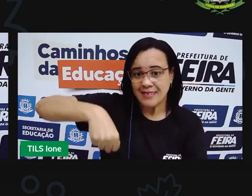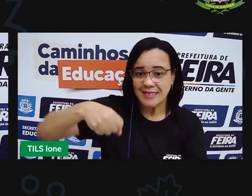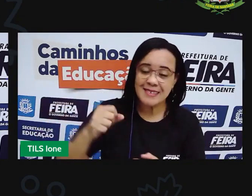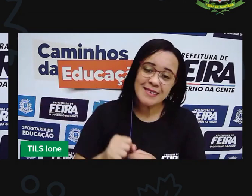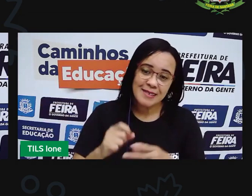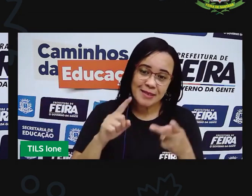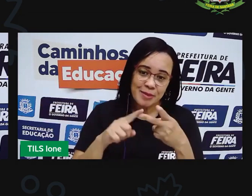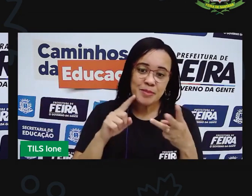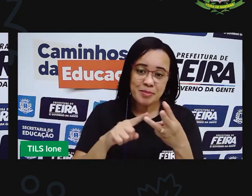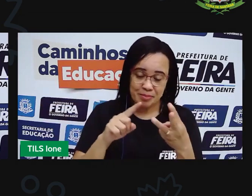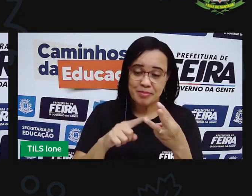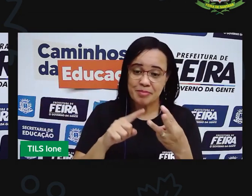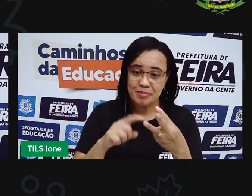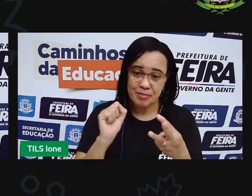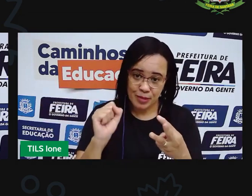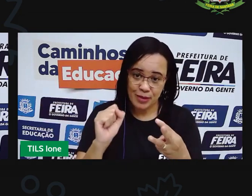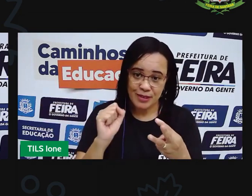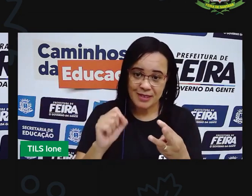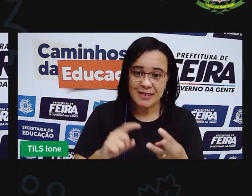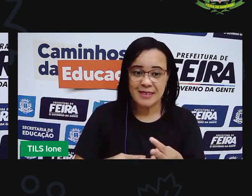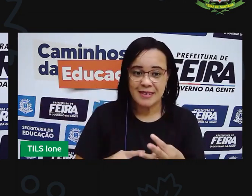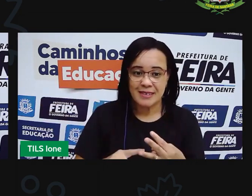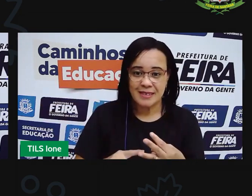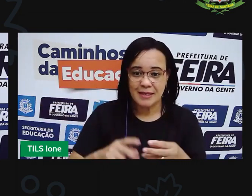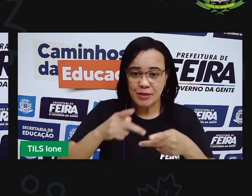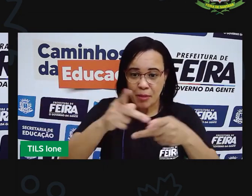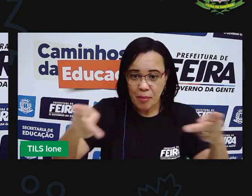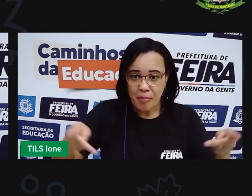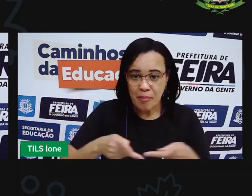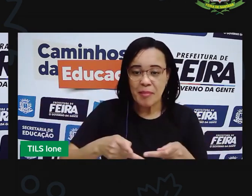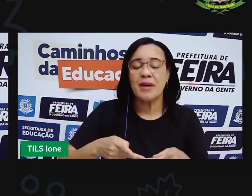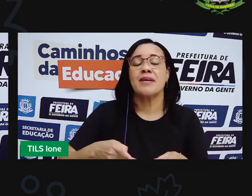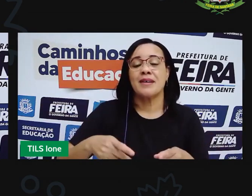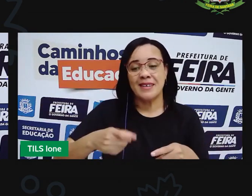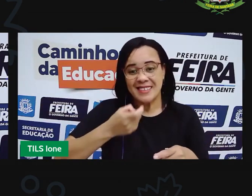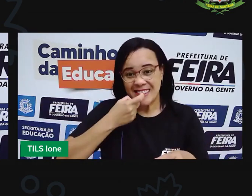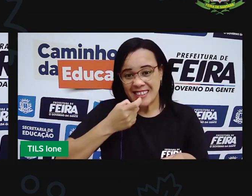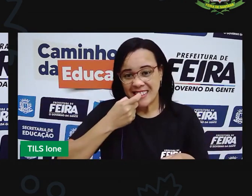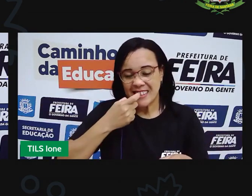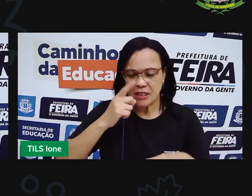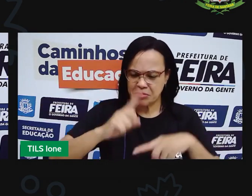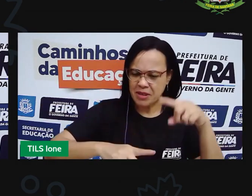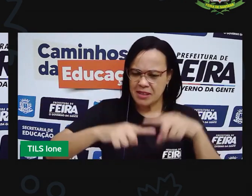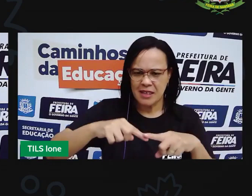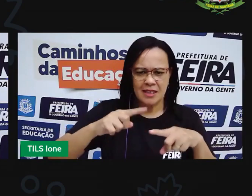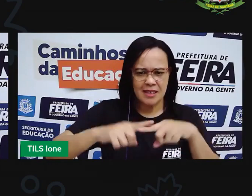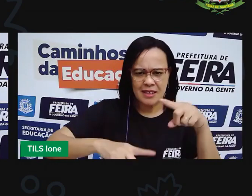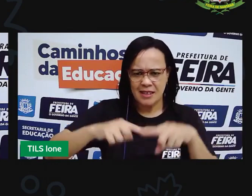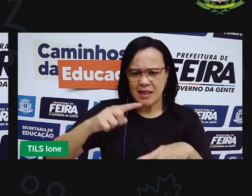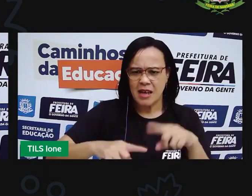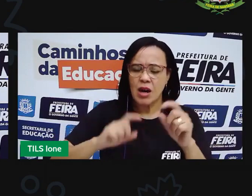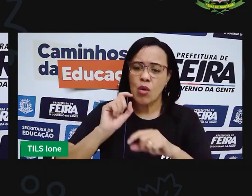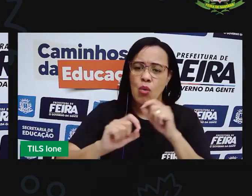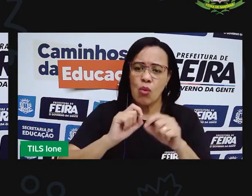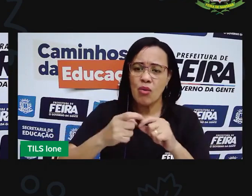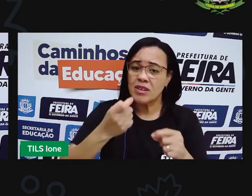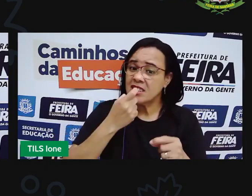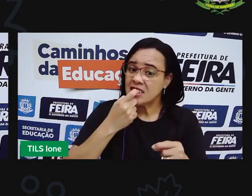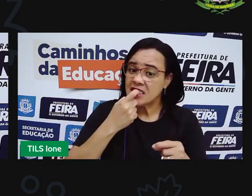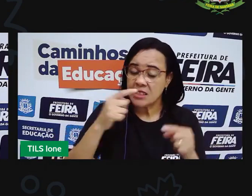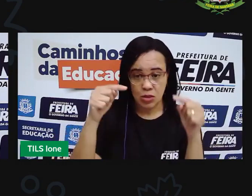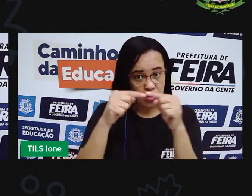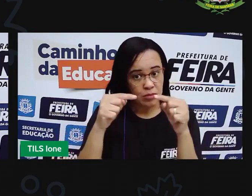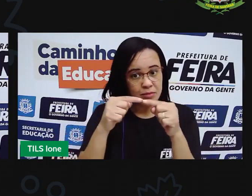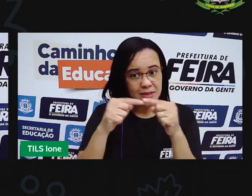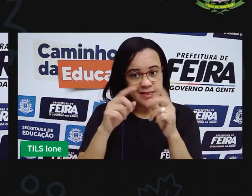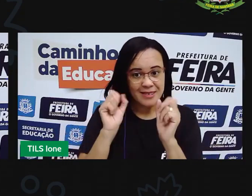pode ser um... um prato de plástico, algum material que esteja feito de plástico,